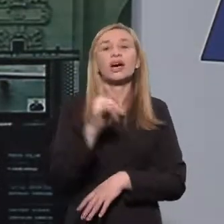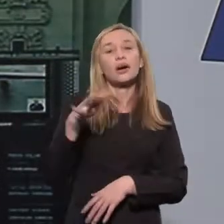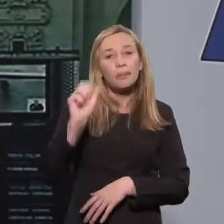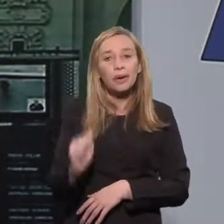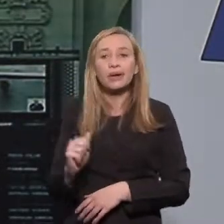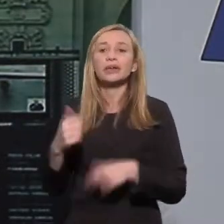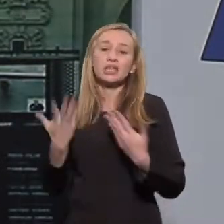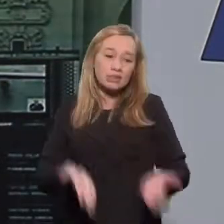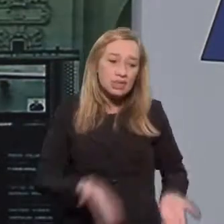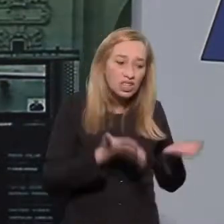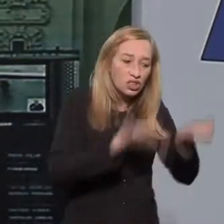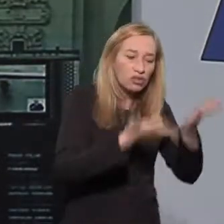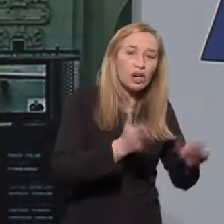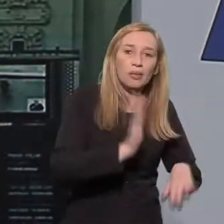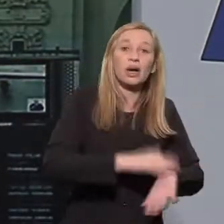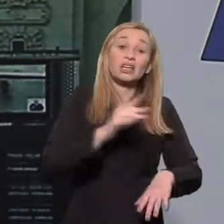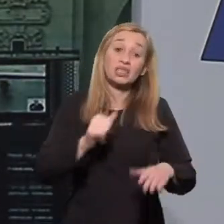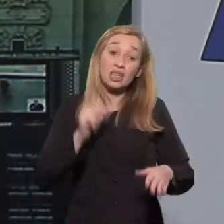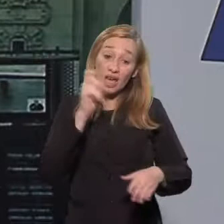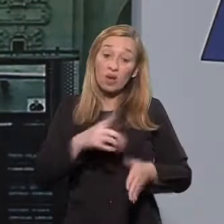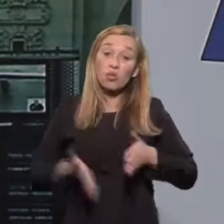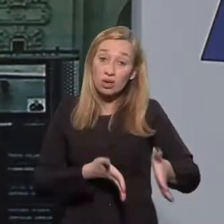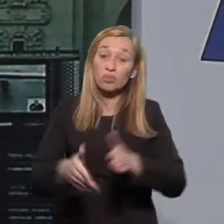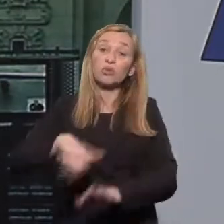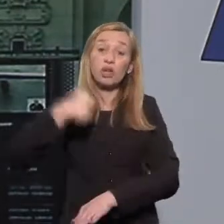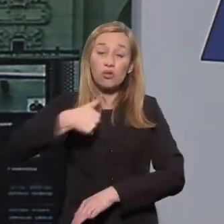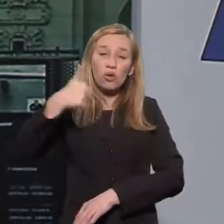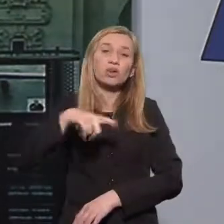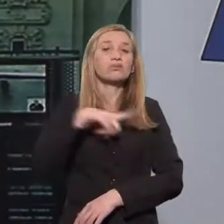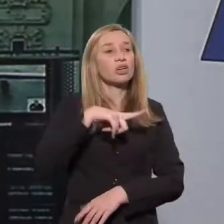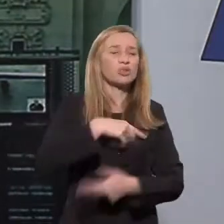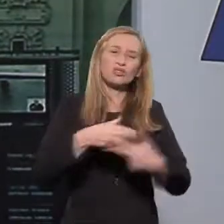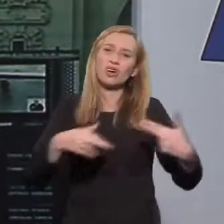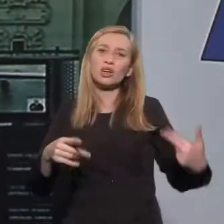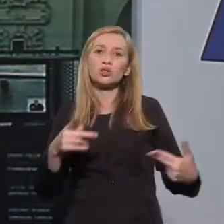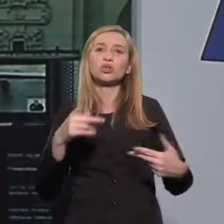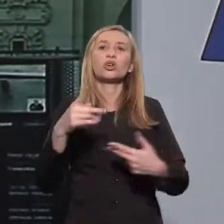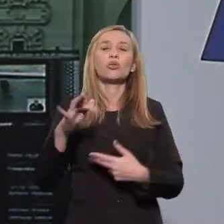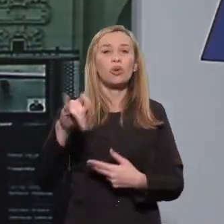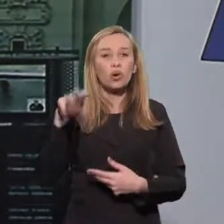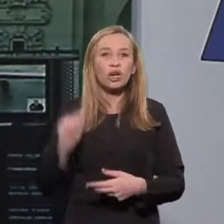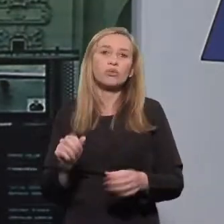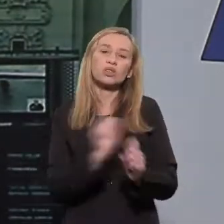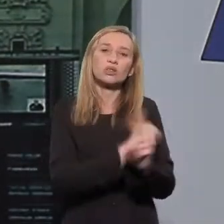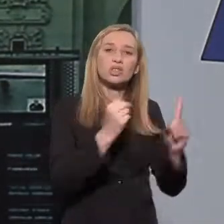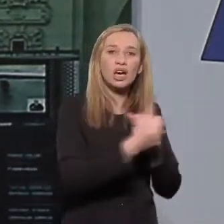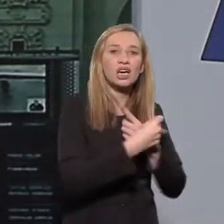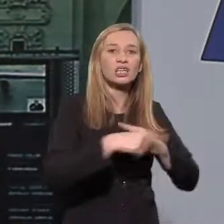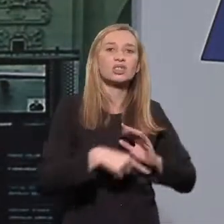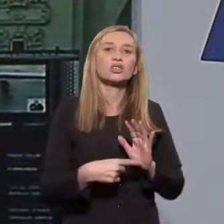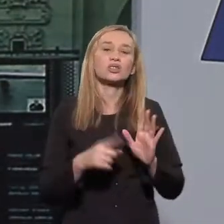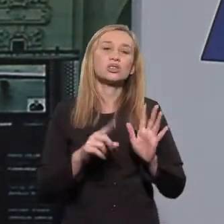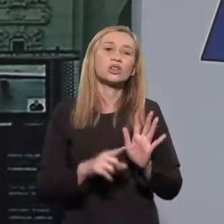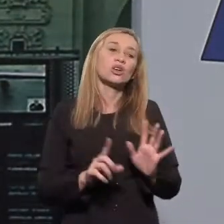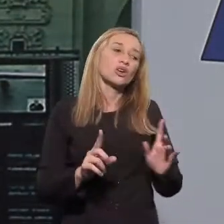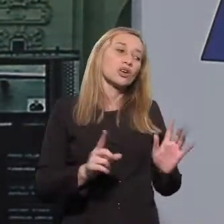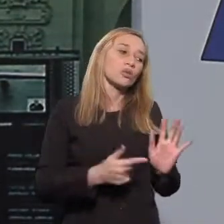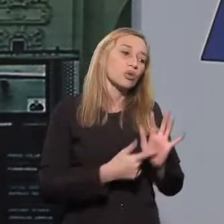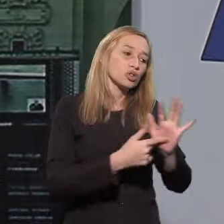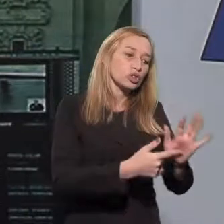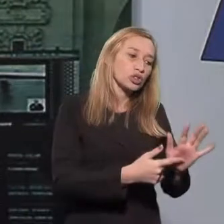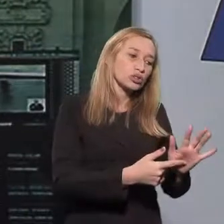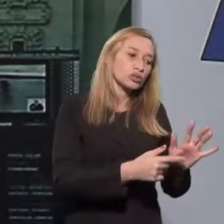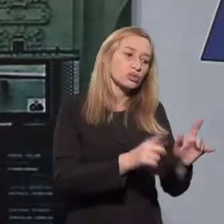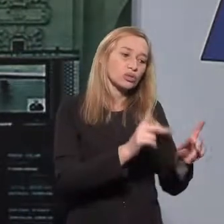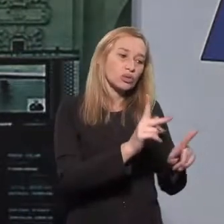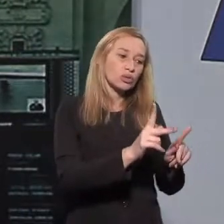conscientização, porque esse é o melhor caminho. A gente já tem uma série de programas sociais, especialmente voltadas para os públicos